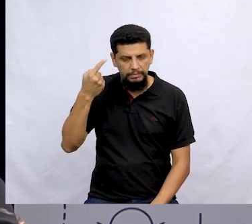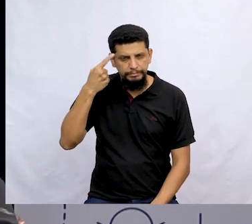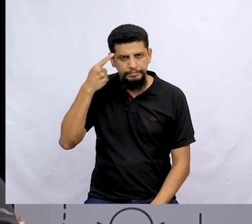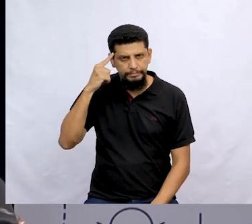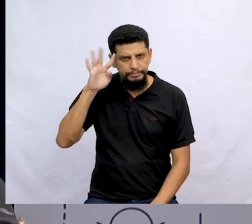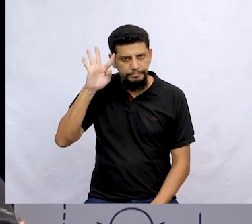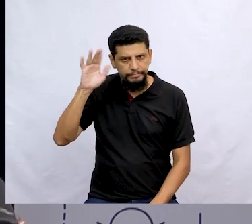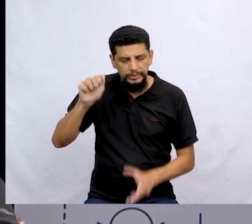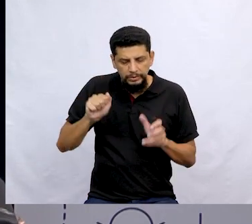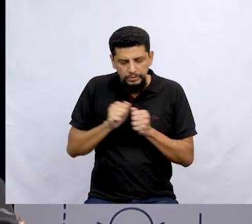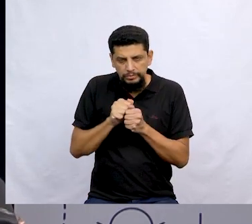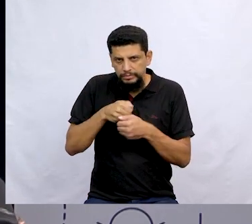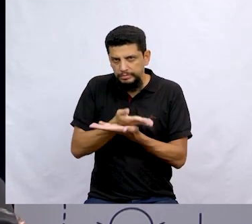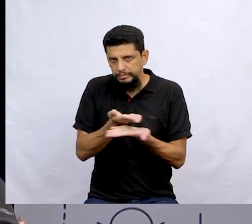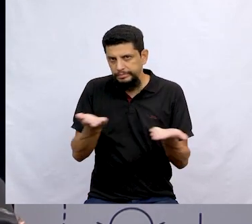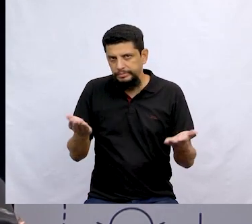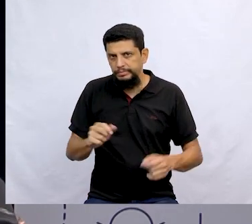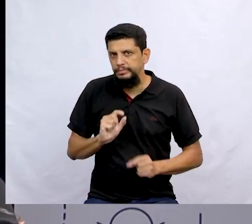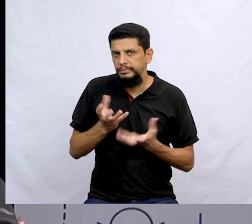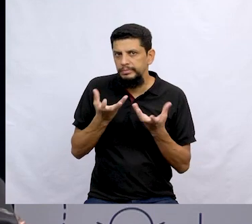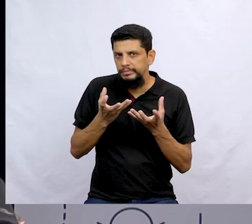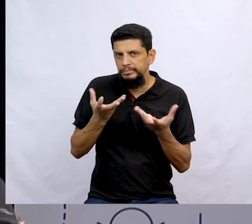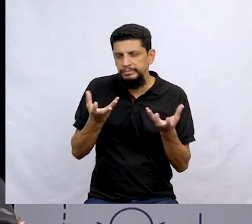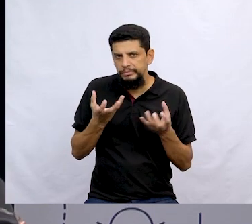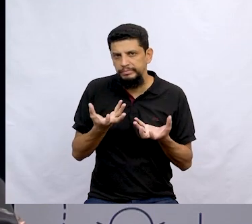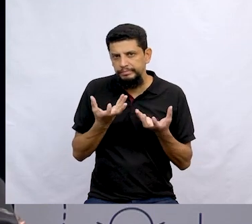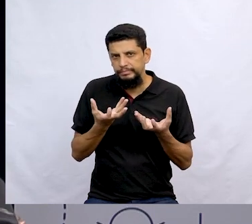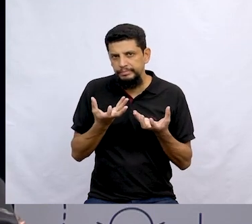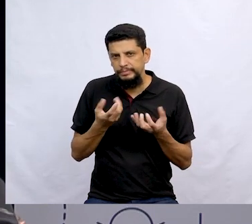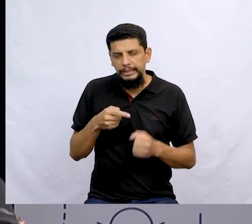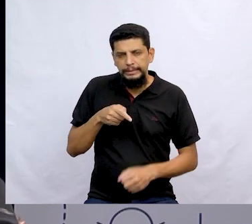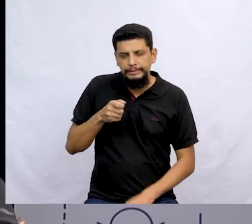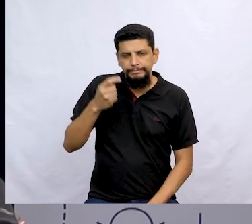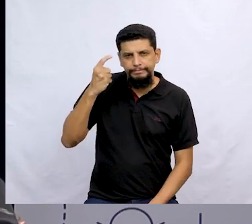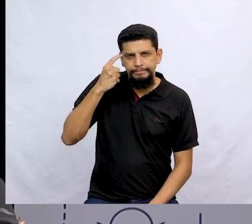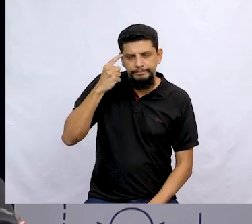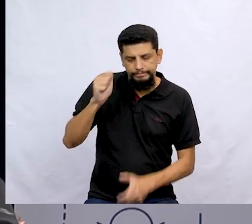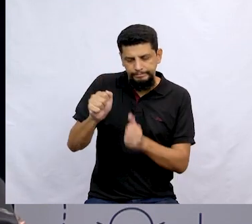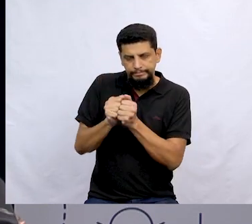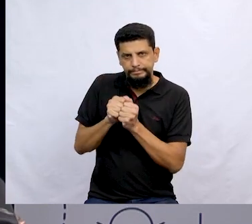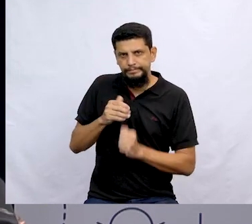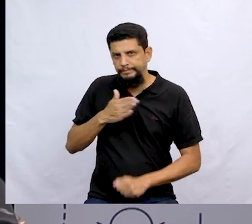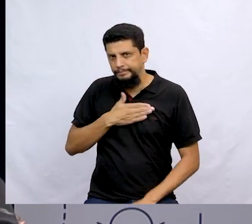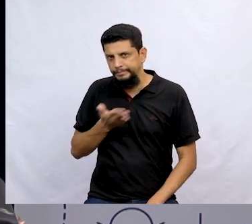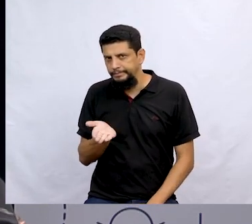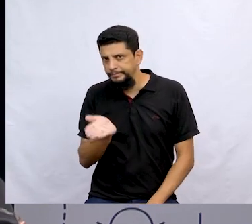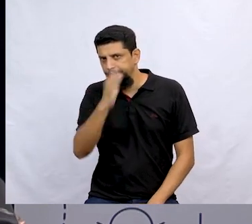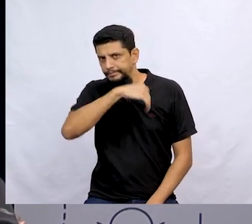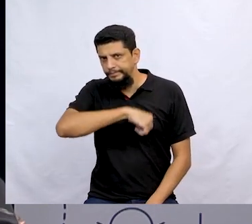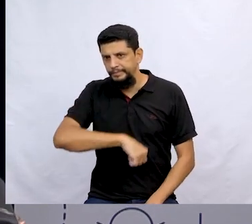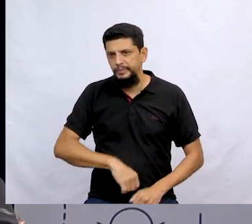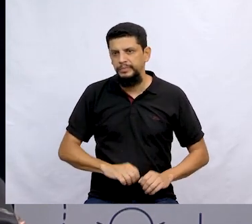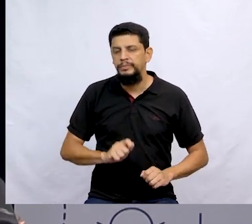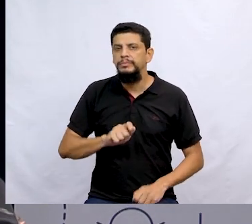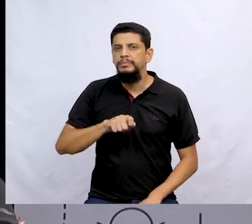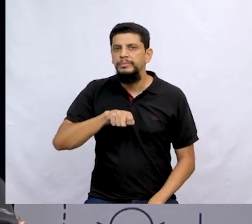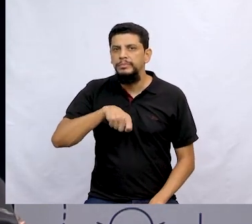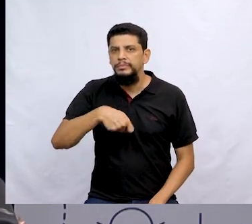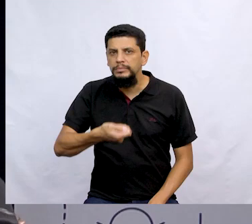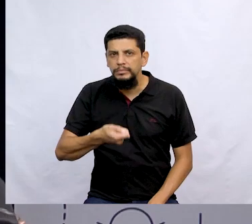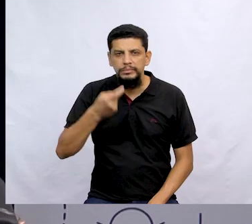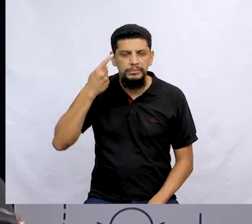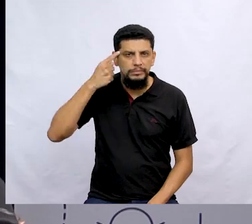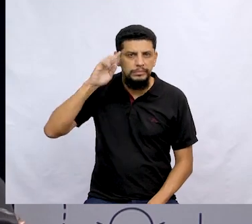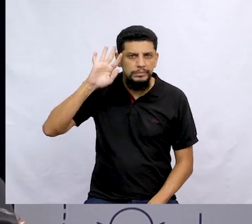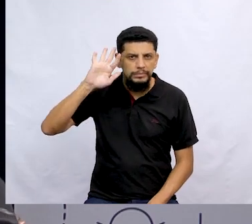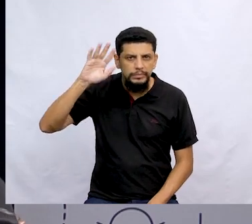juntos, então. Gente, o que eu quero, então, que vocês pensem comigo? Vamos lá. Sobre que sonho,